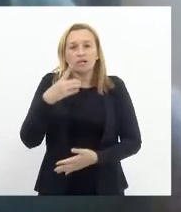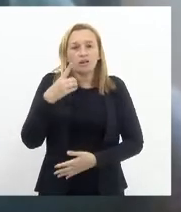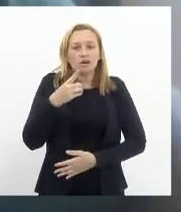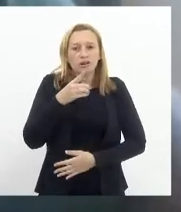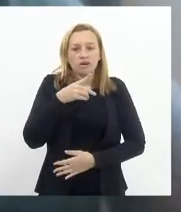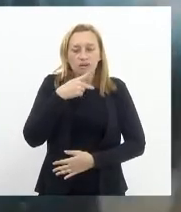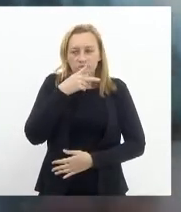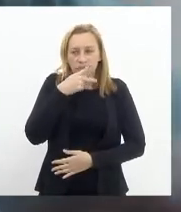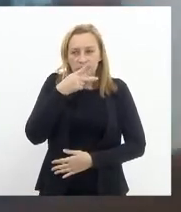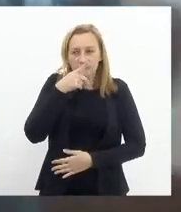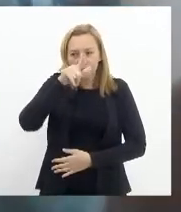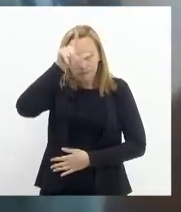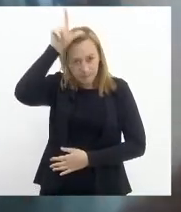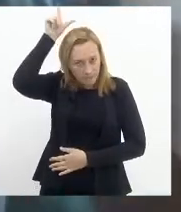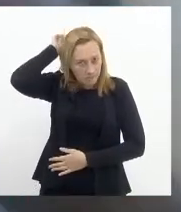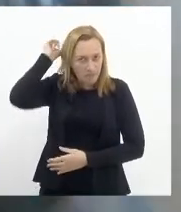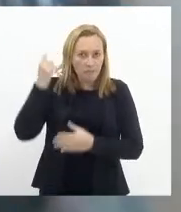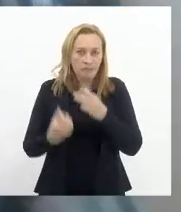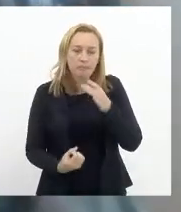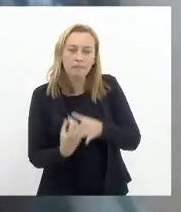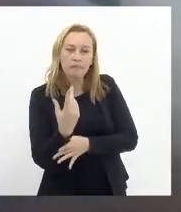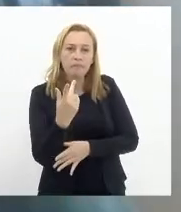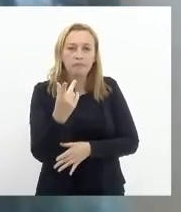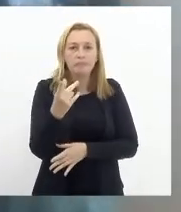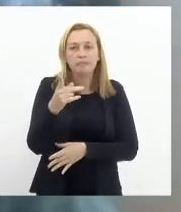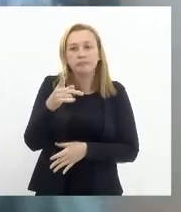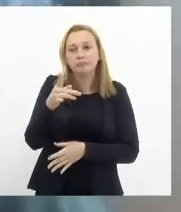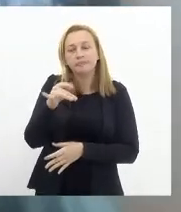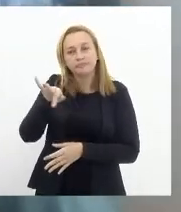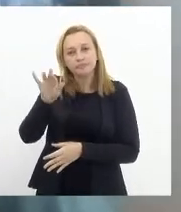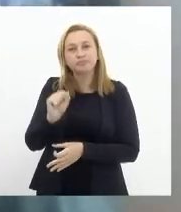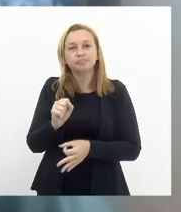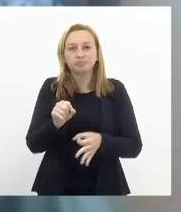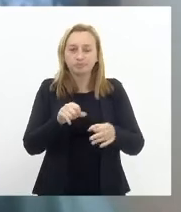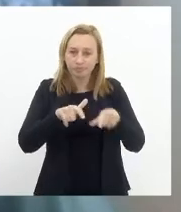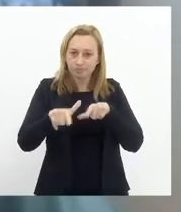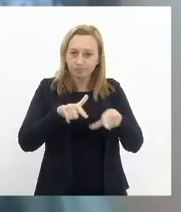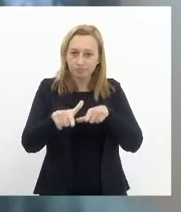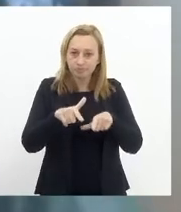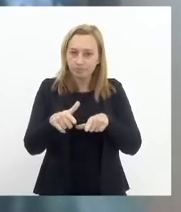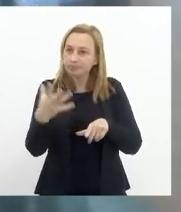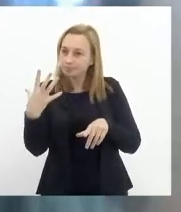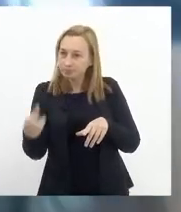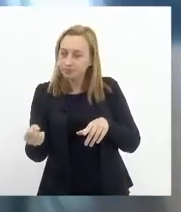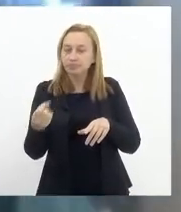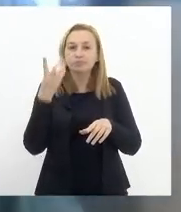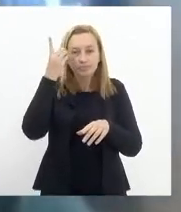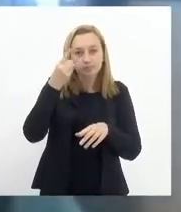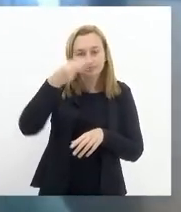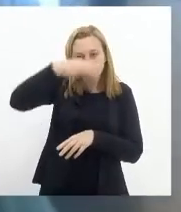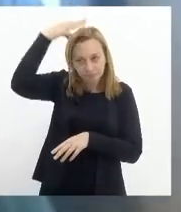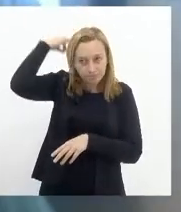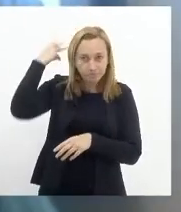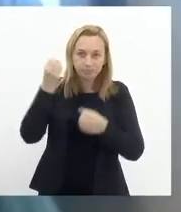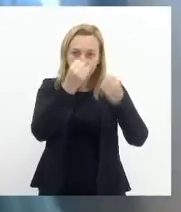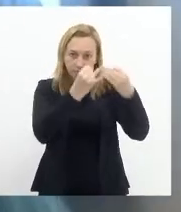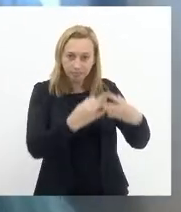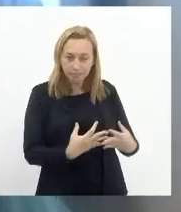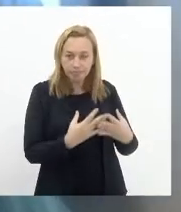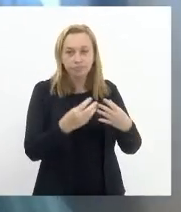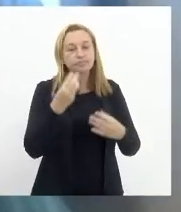ontem no sentido de criar o programa de trabalho foi acatado pelo março pacheco explicado pelo valdeque